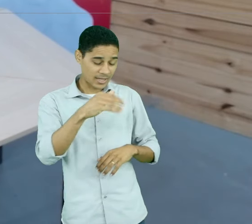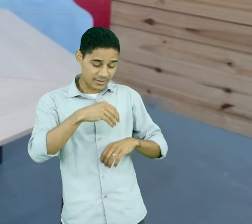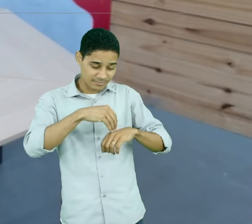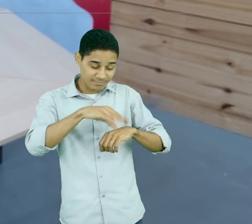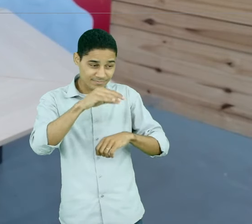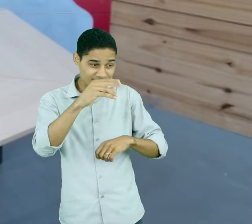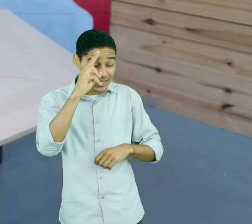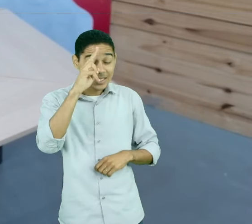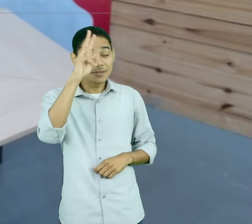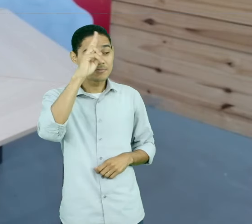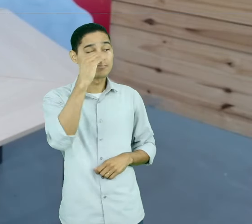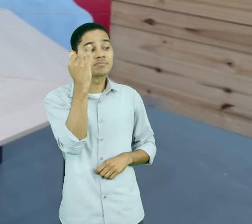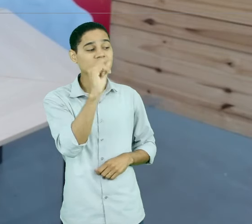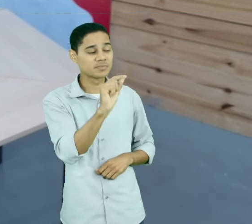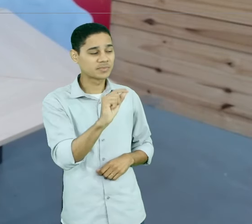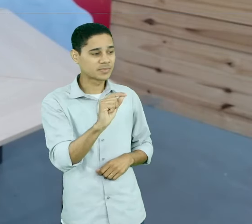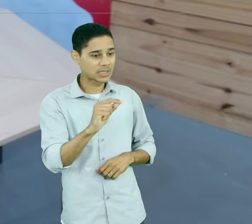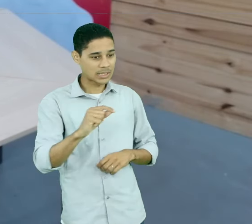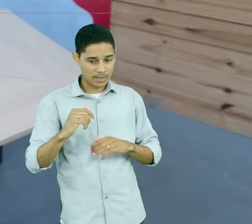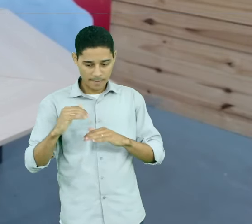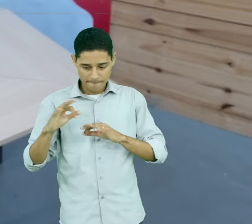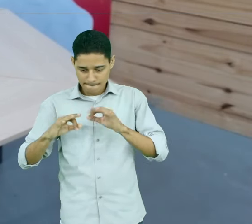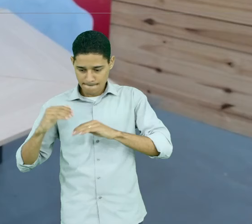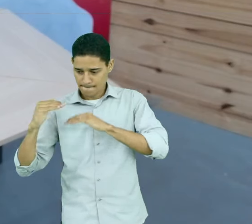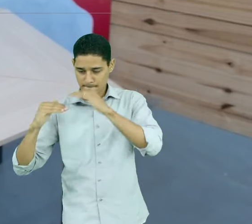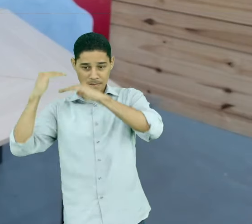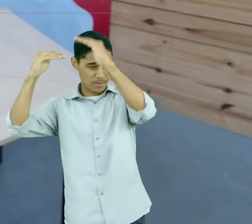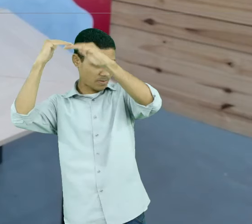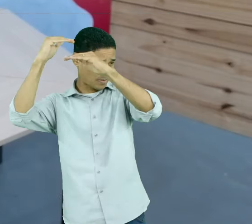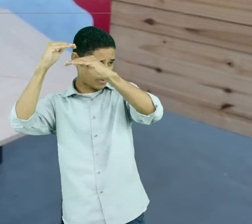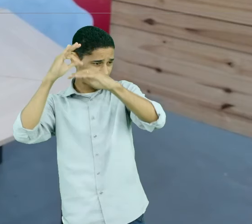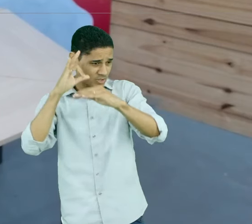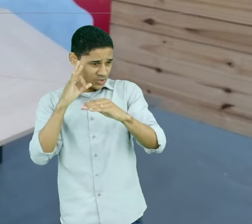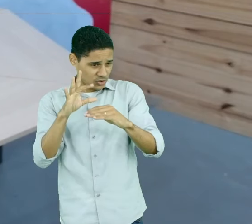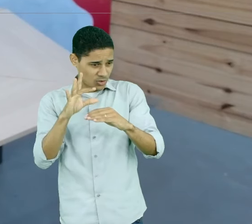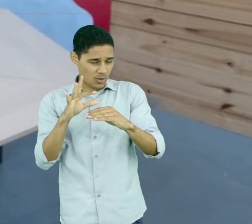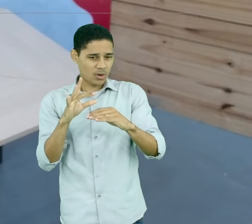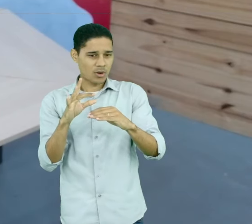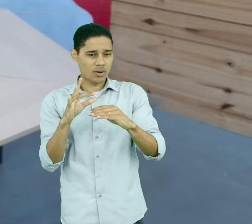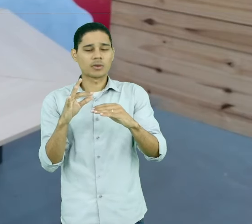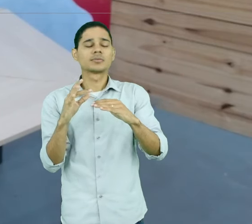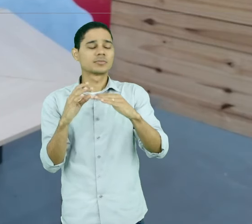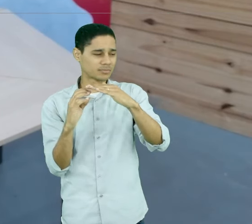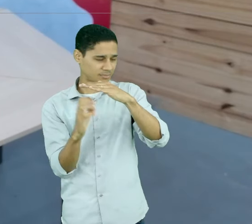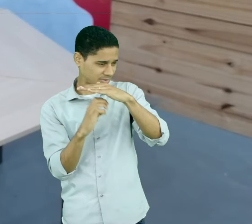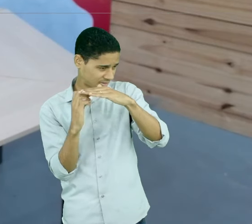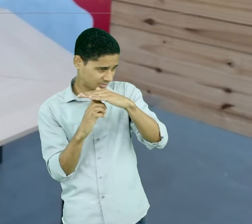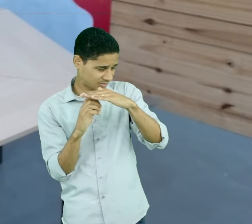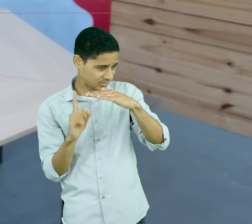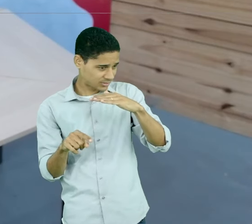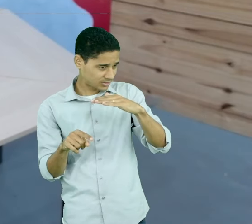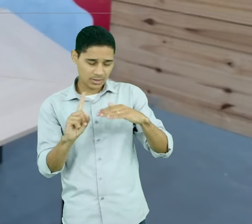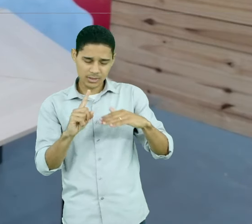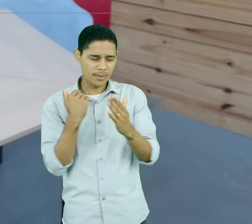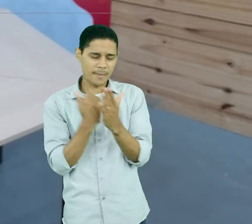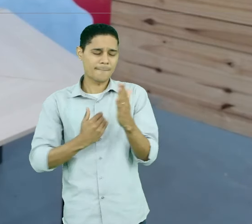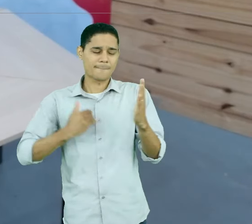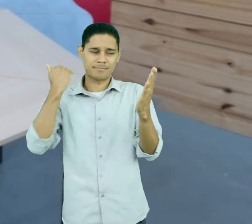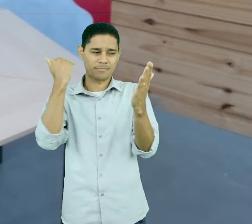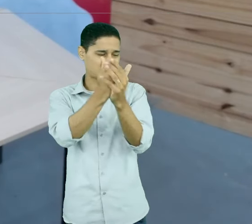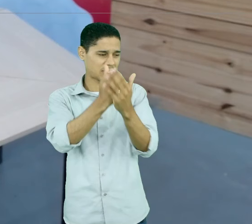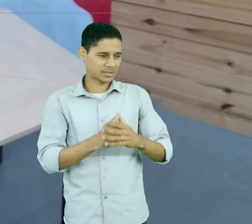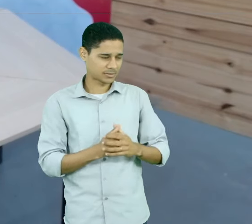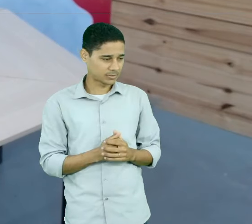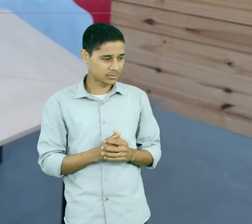gestão de carreiras não se limita a uma organização, tão somente. Gestão de carreiras vai além. Ela